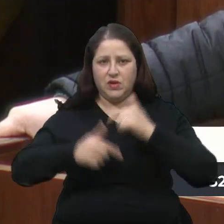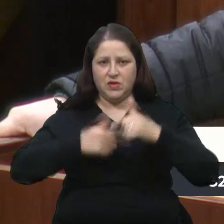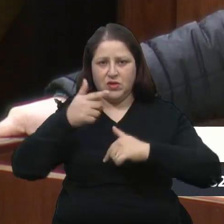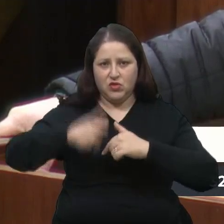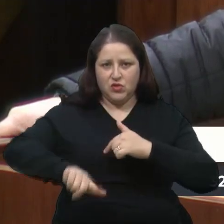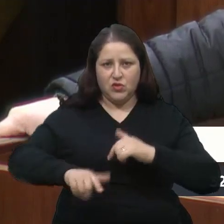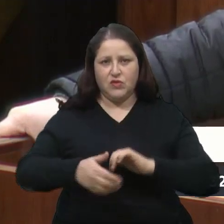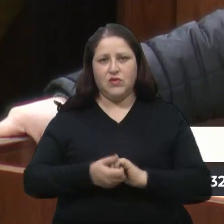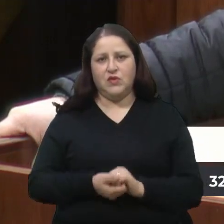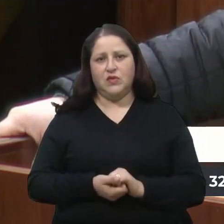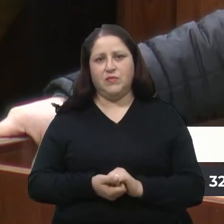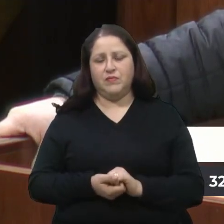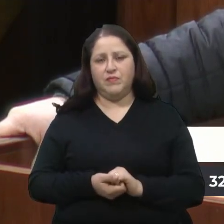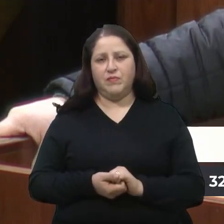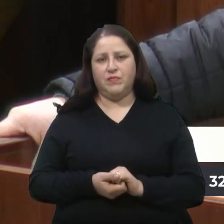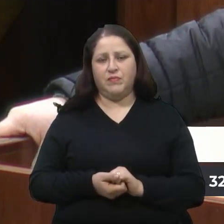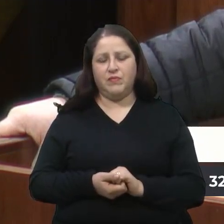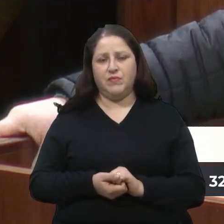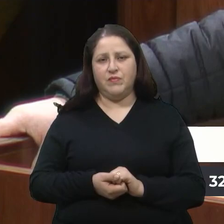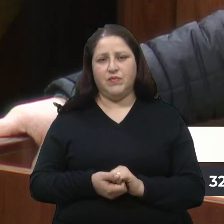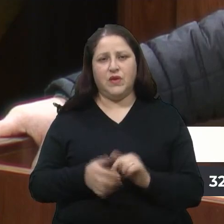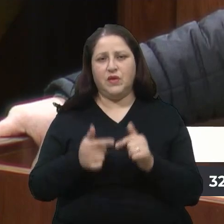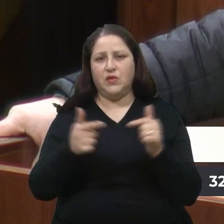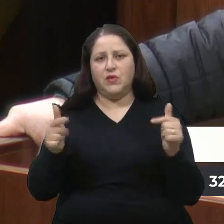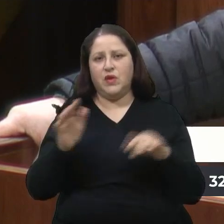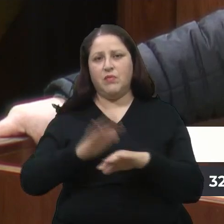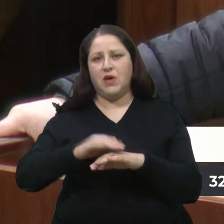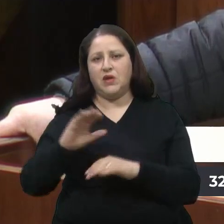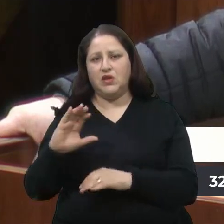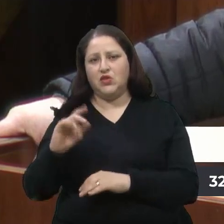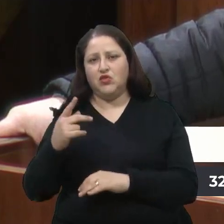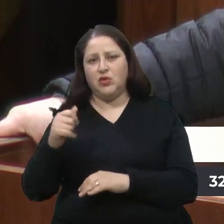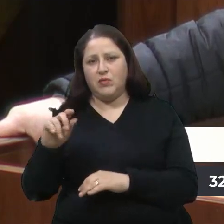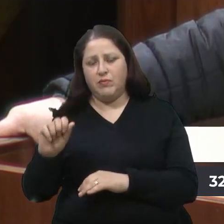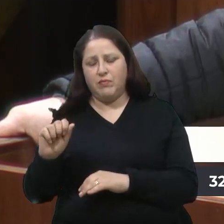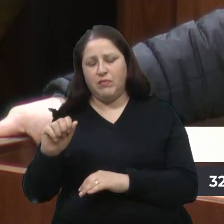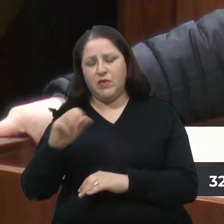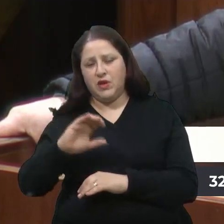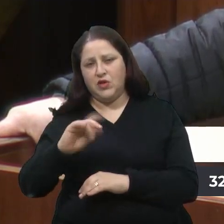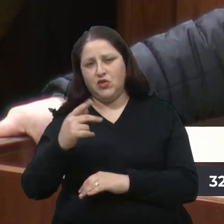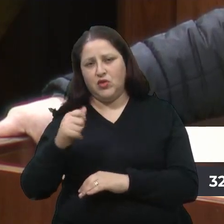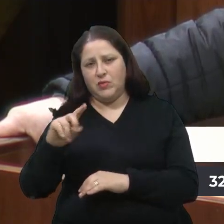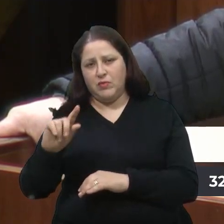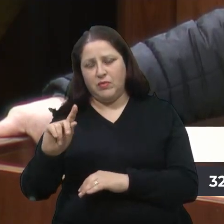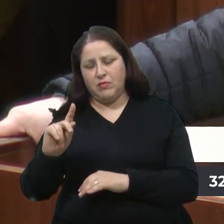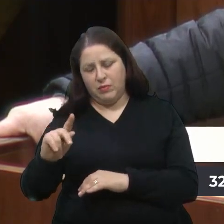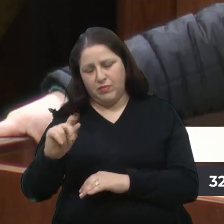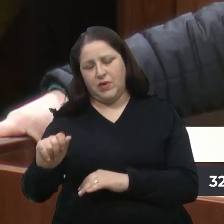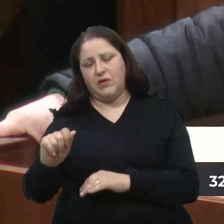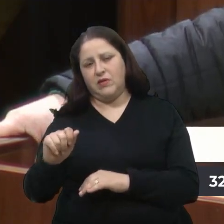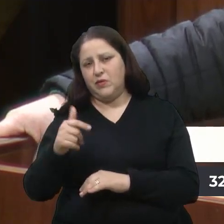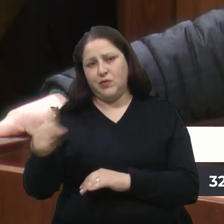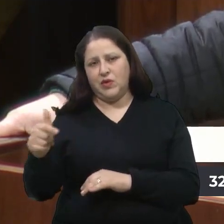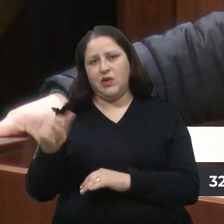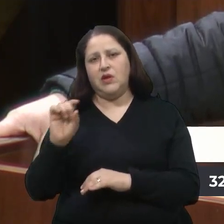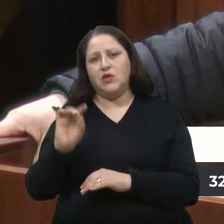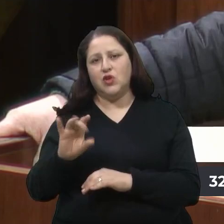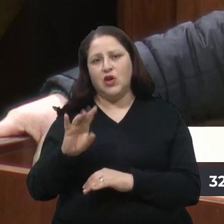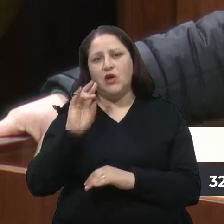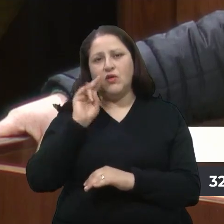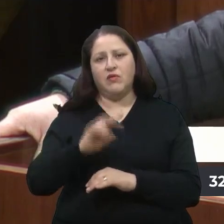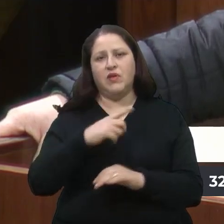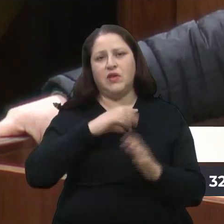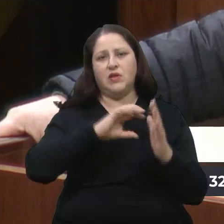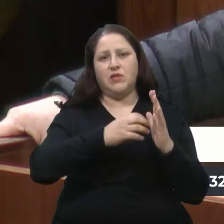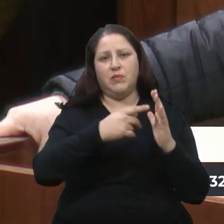onde não teremos mais chapas, nós teremos o PDT, olhando para 2024, com uma forte nominata